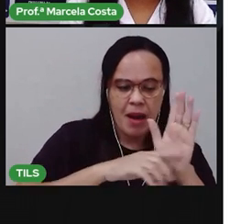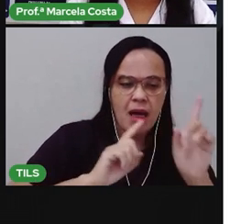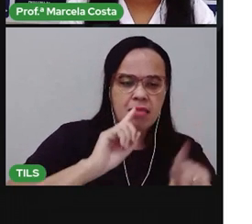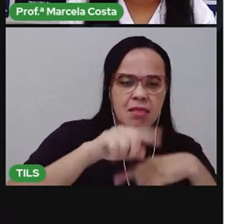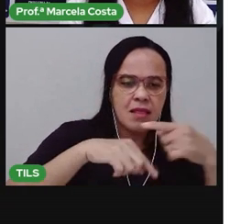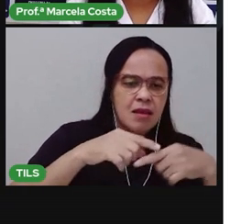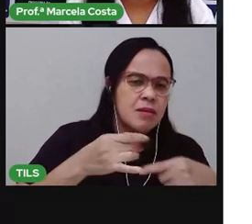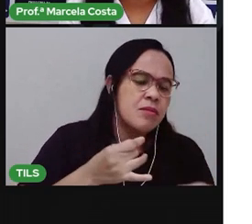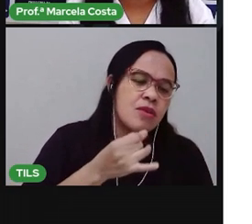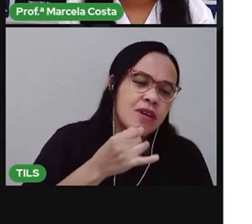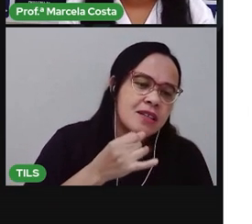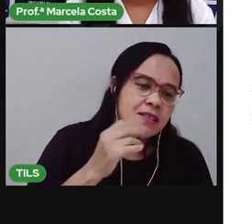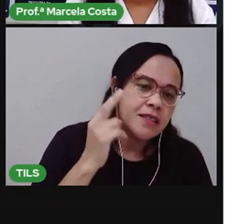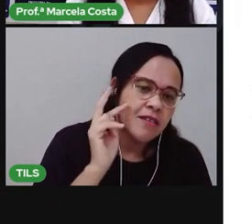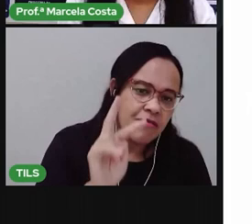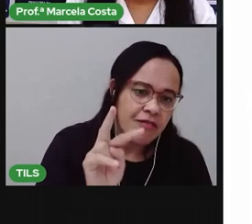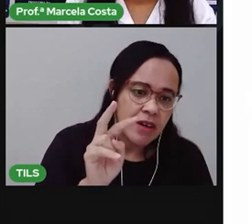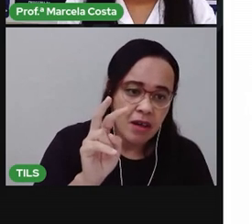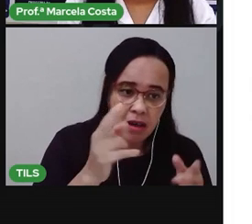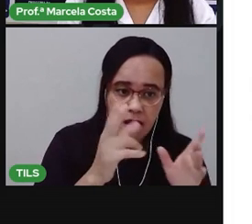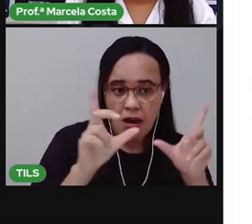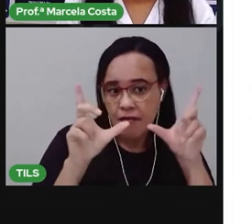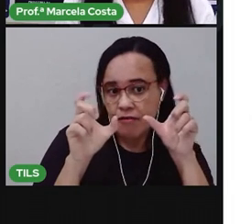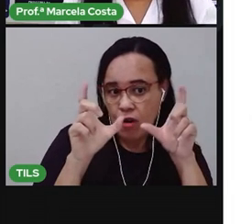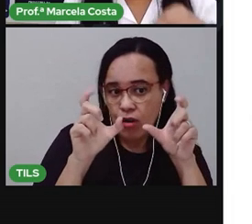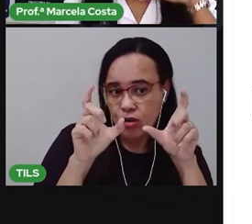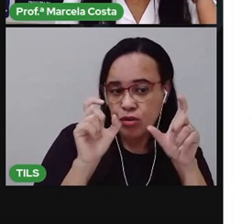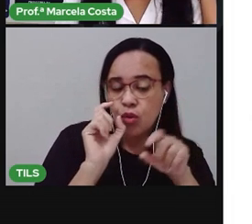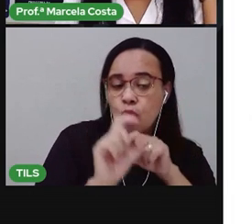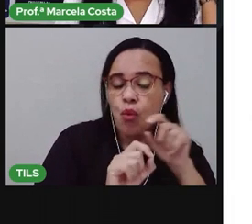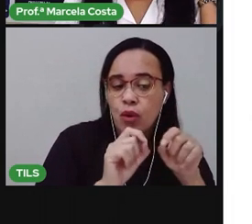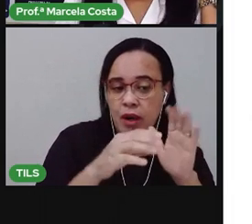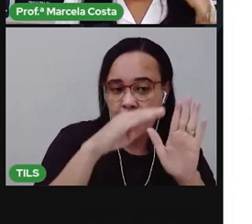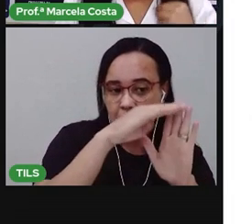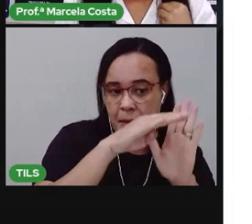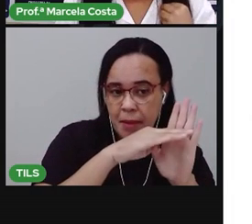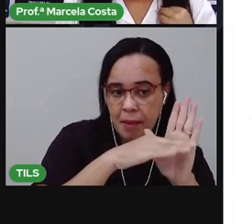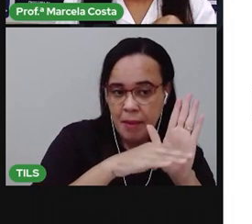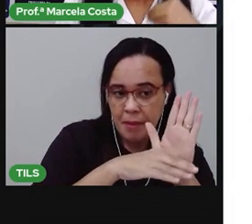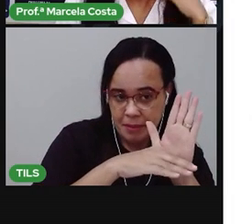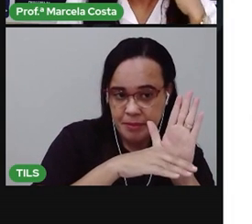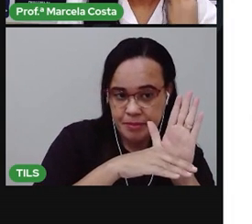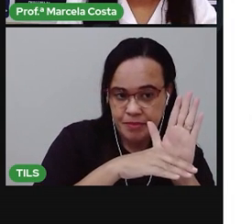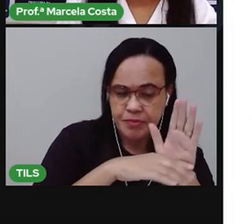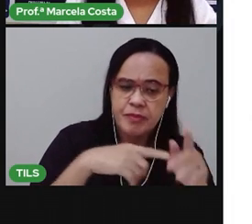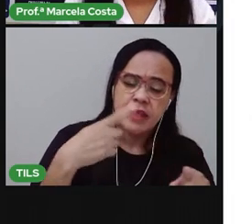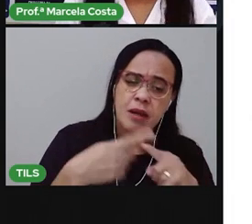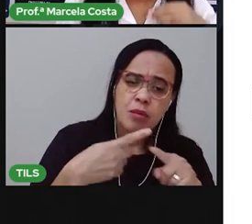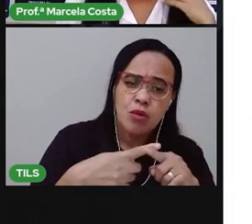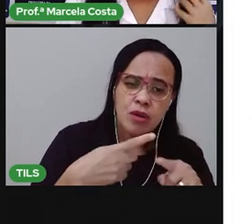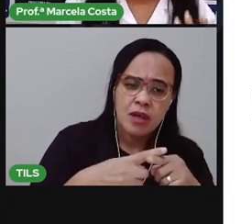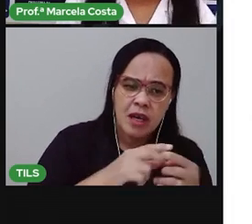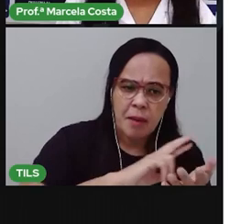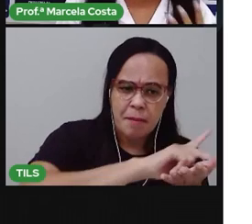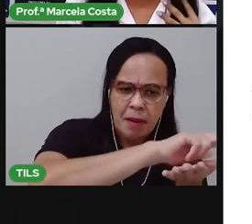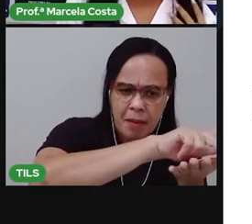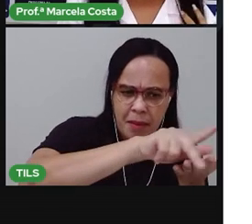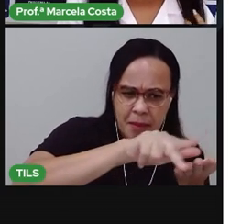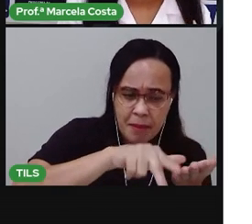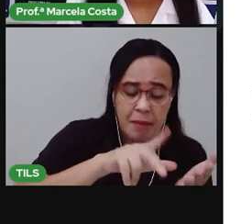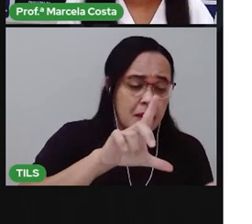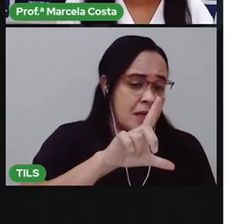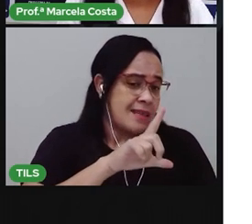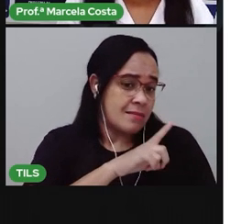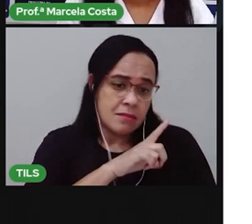A gente costuma fazer listas de diferentes modos. Aí, na sua casa, nos seus familiares, eles